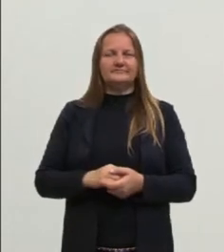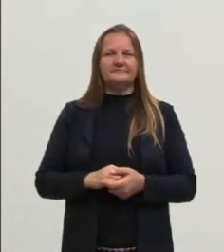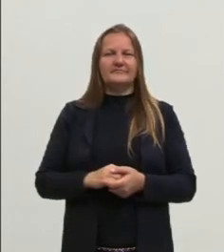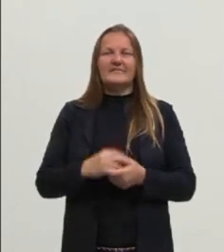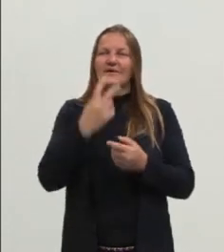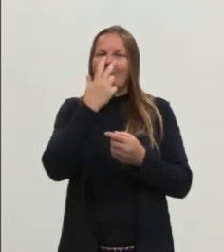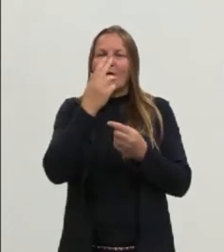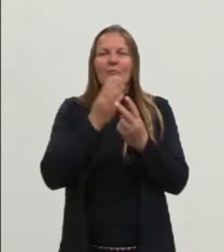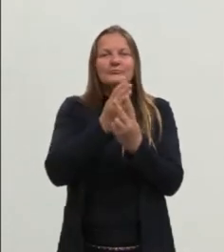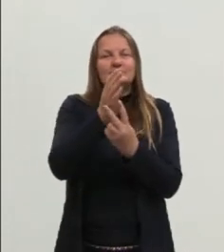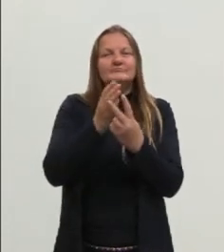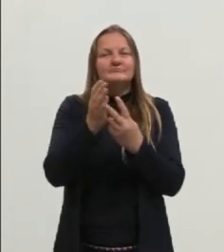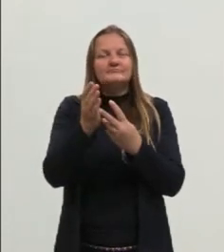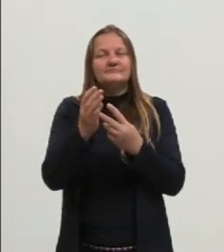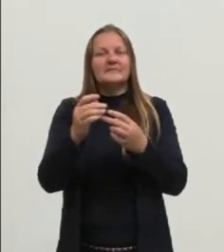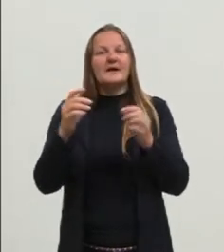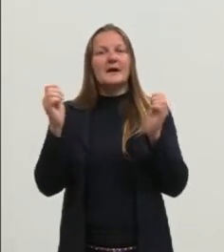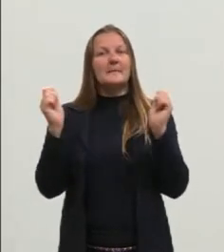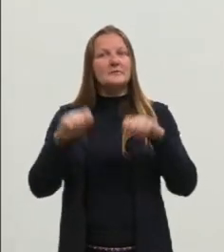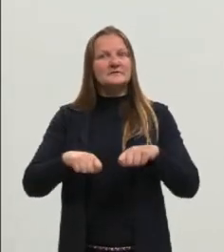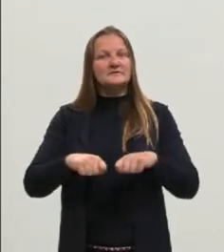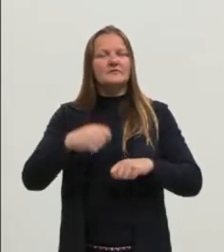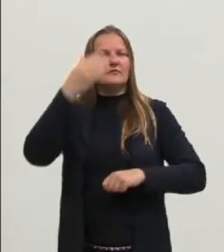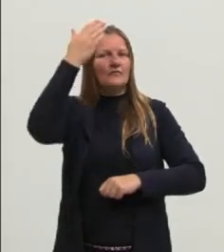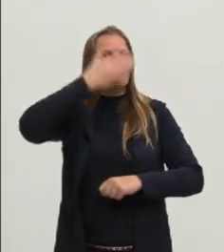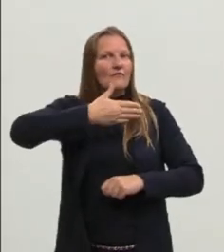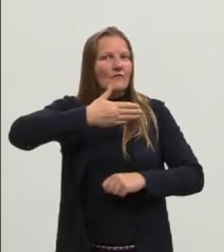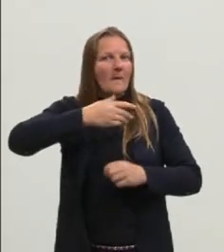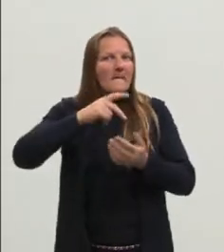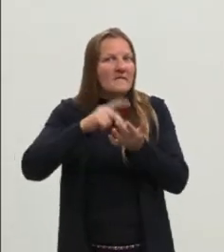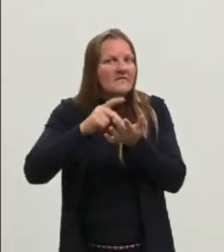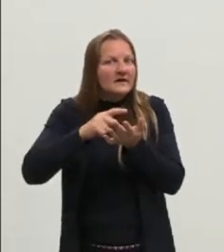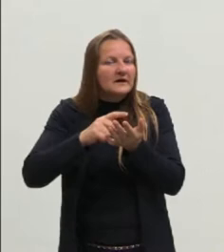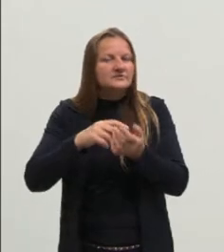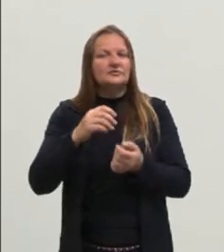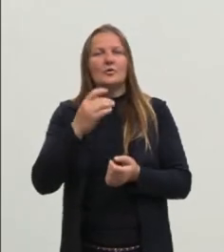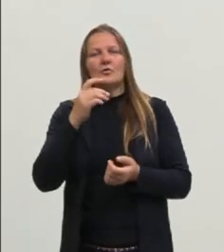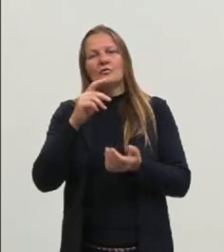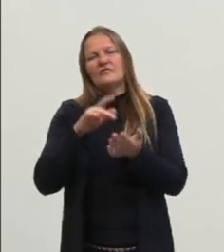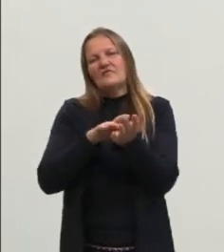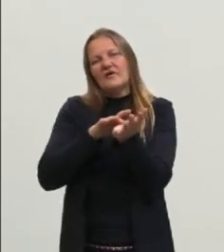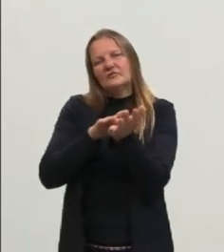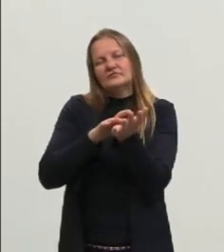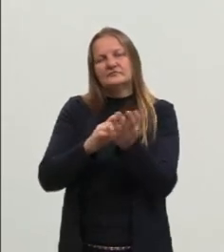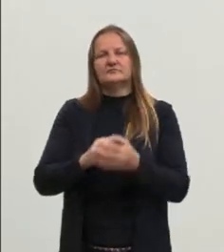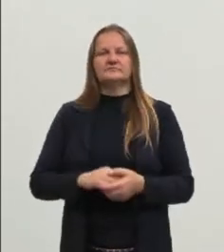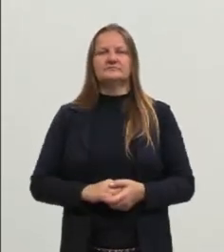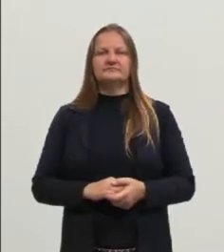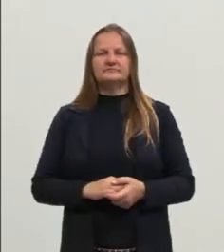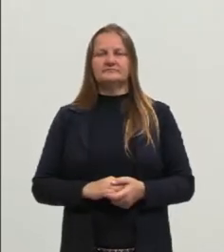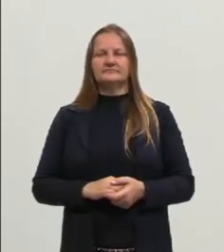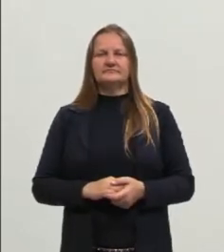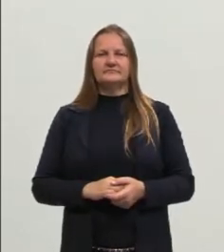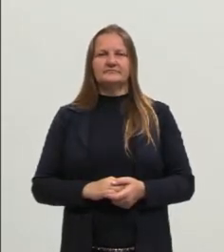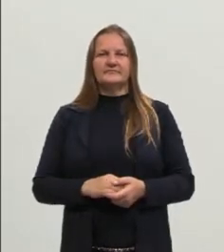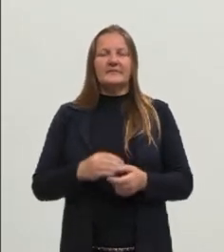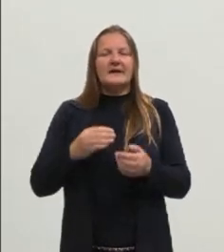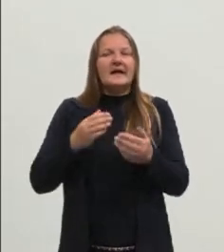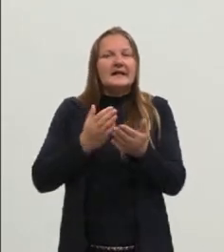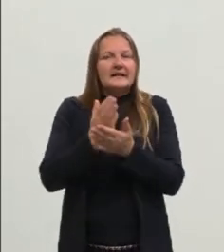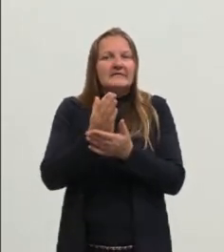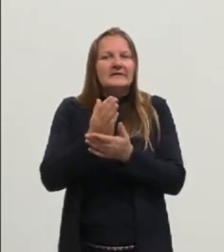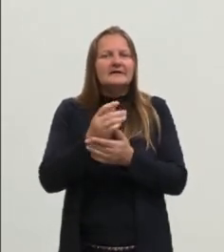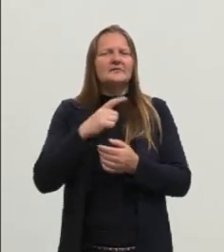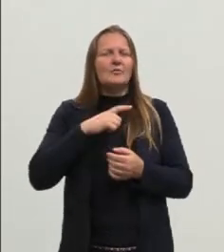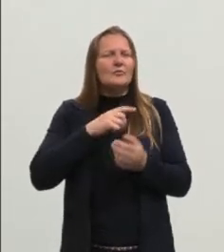sentenças, que são possíveis de verificação para a gente saber se elas são corretas ou não, se verdadeiras ou falsas. E, através, então,